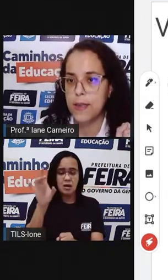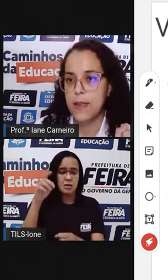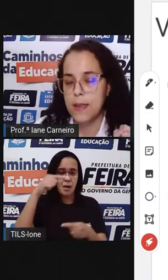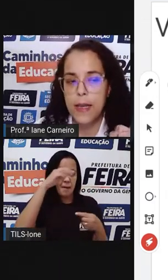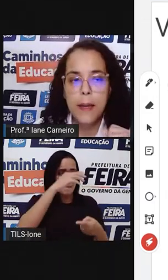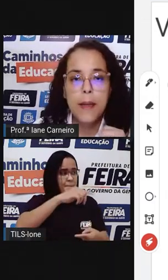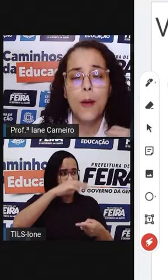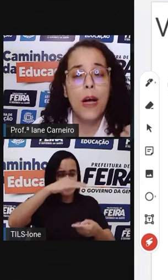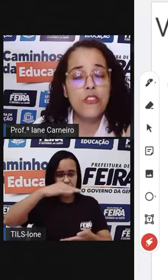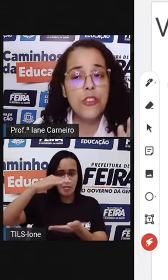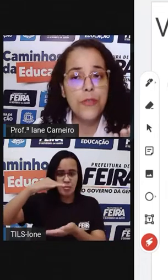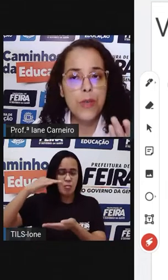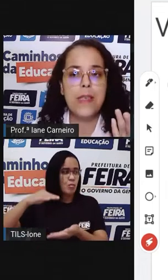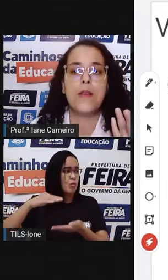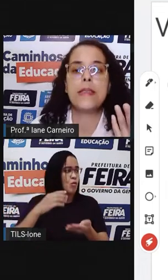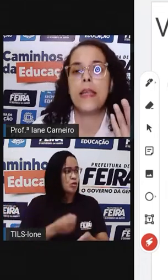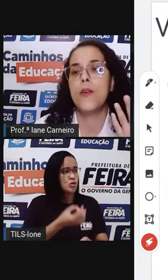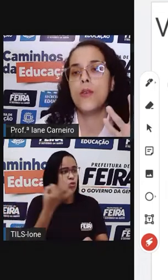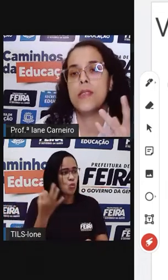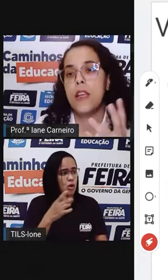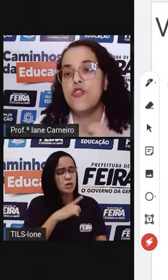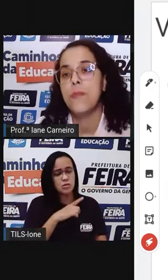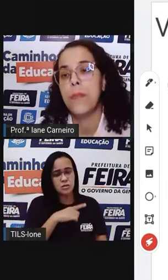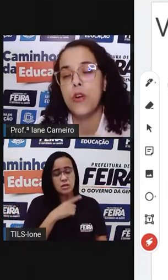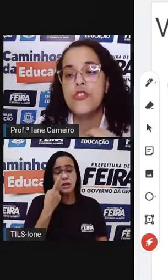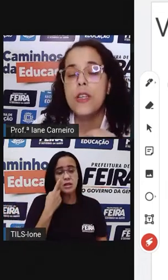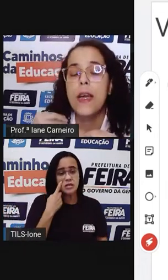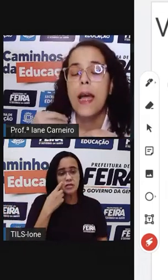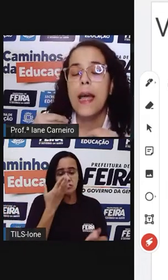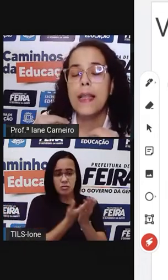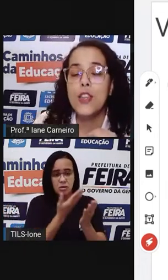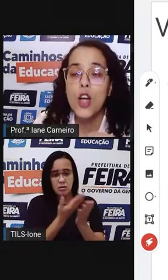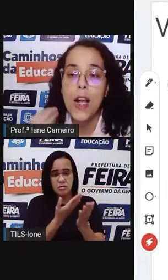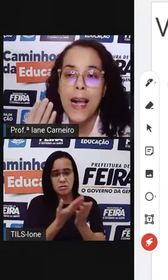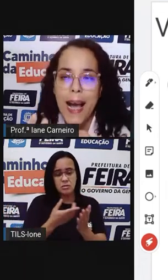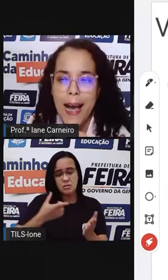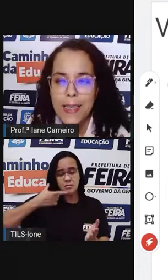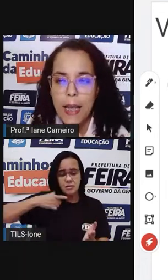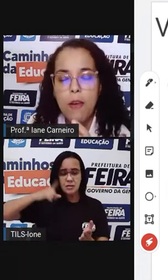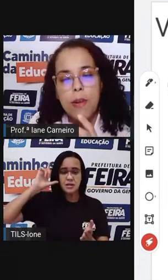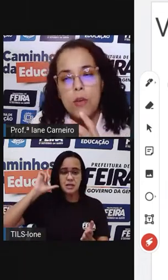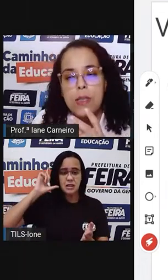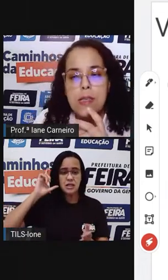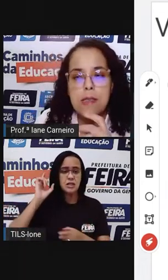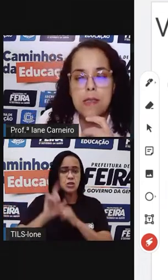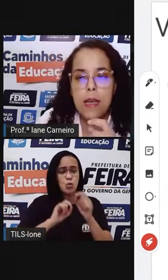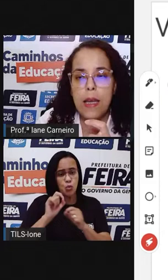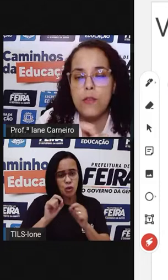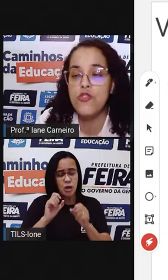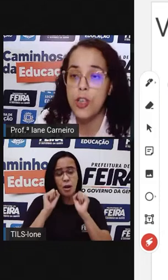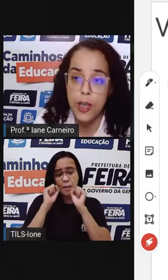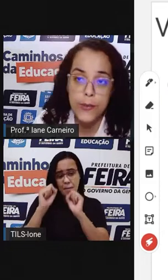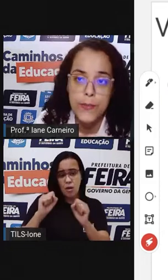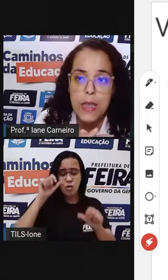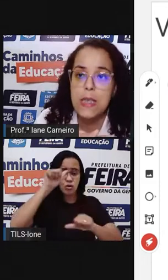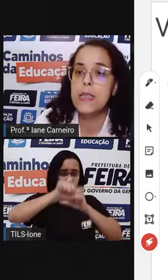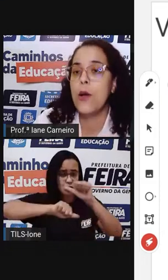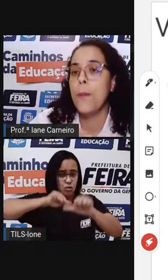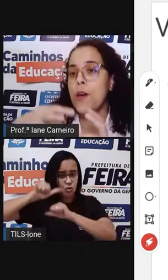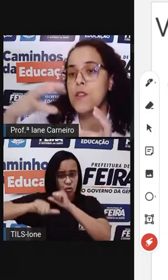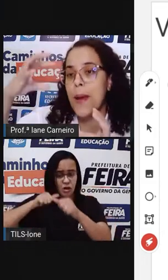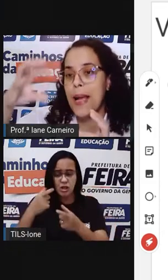moeda, né? A gente viu nas aulas anteriores que a gente pode trocar, né? O valor do dinheiro.